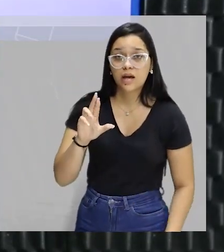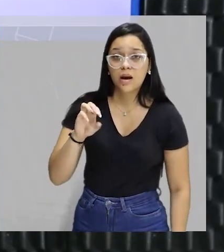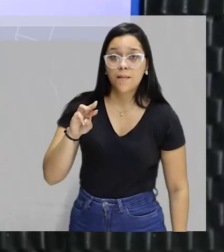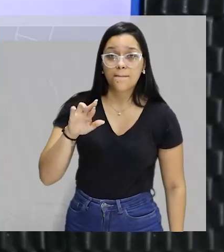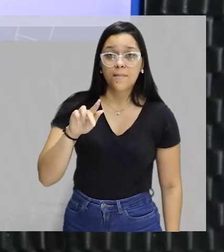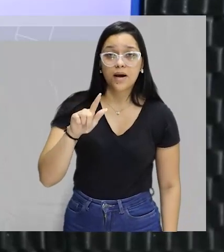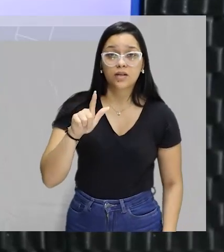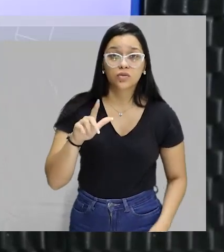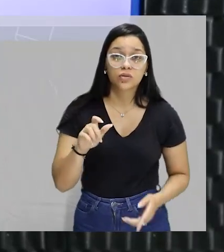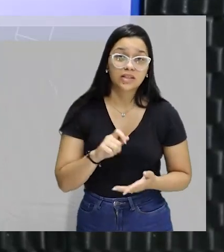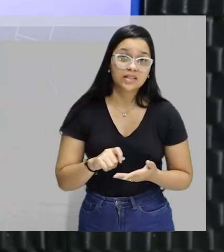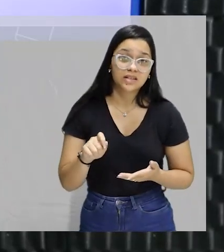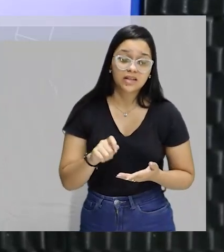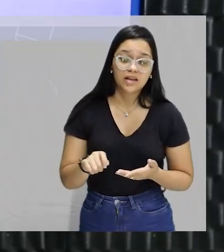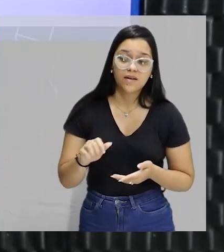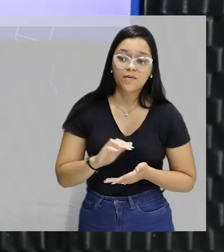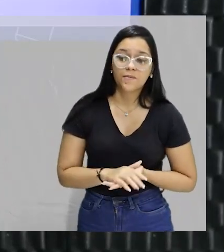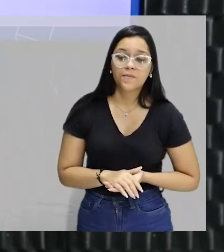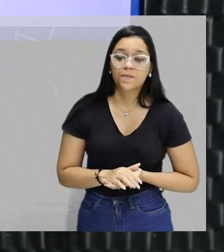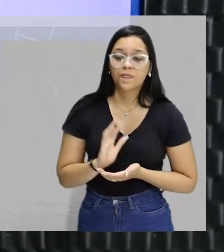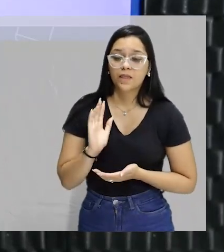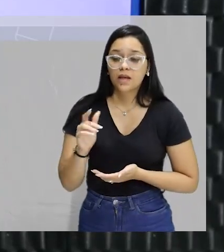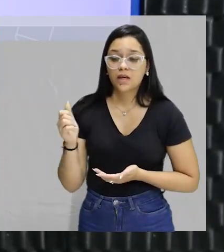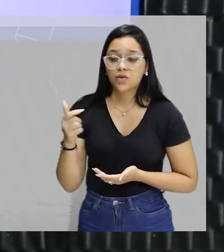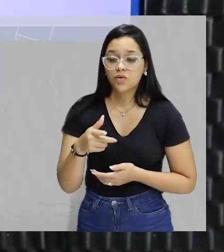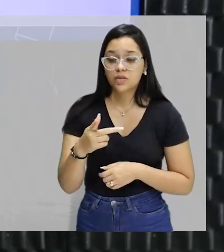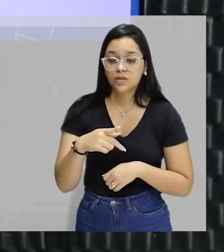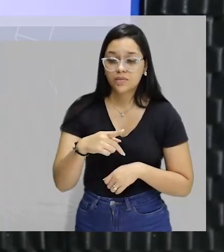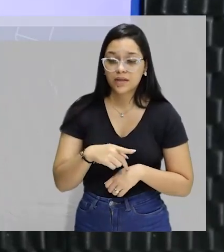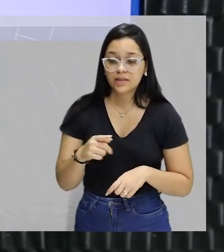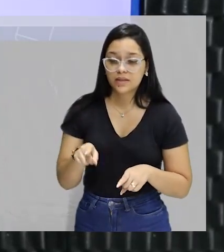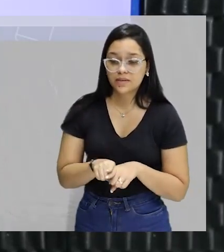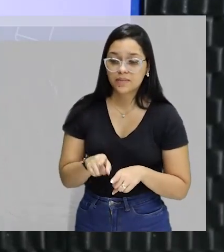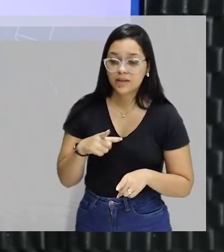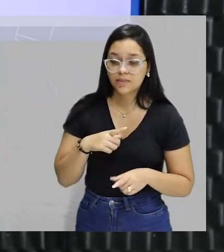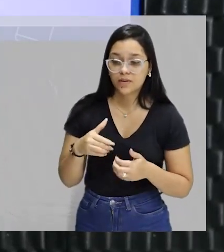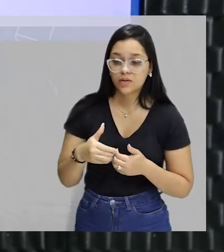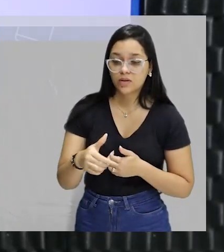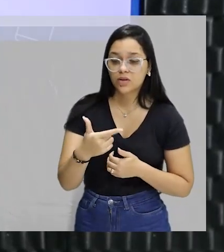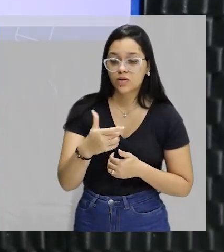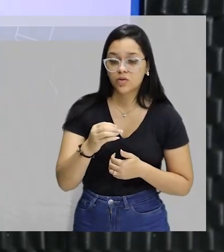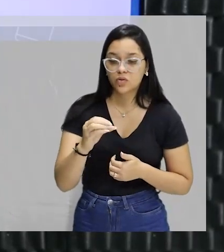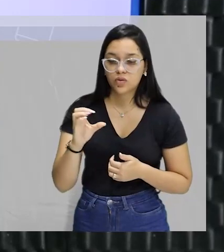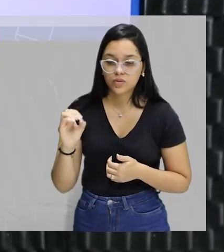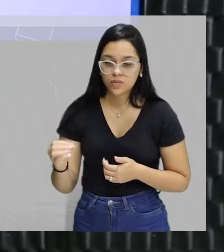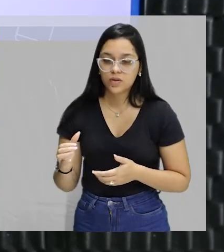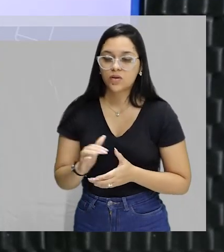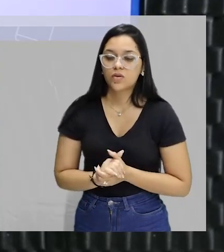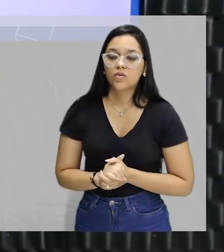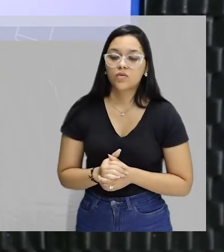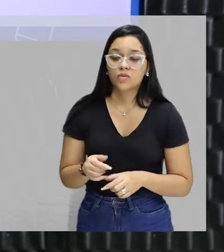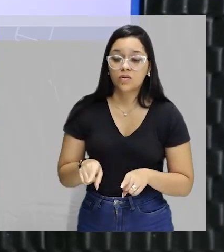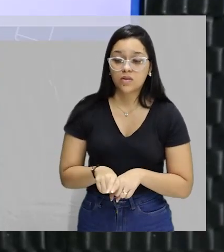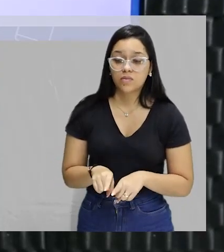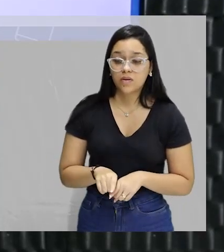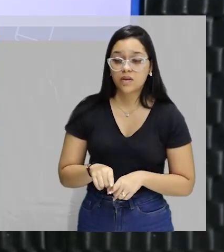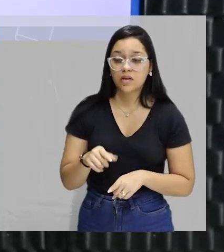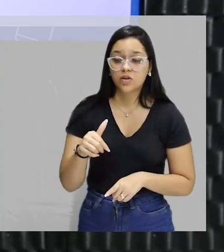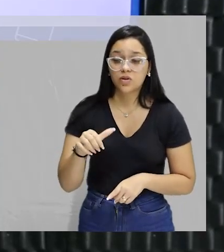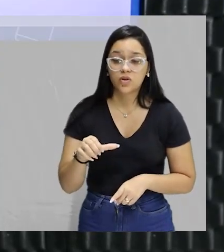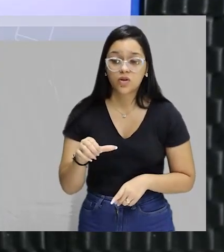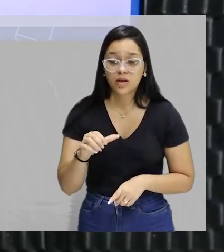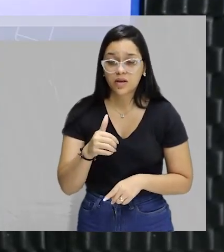aquele que escreve as peças. Ela já foi ensinada em 12 países, levou uma continuação em 2000, foi feita em 91,